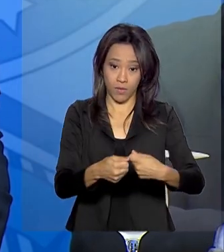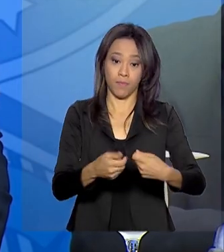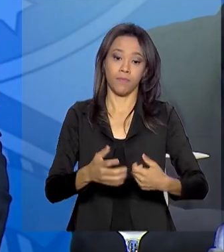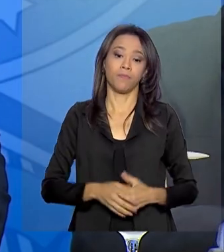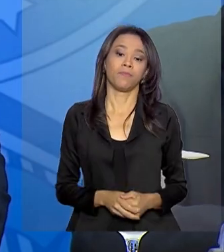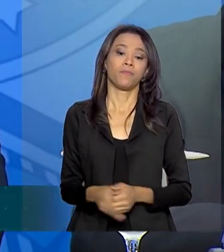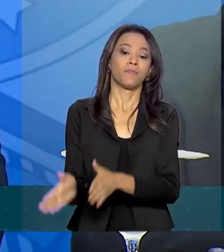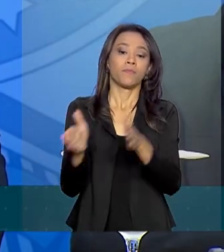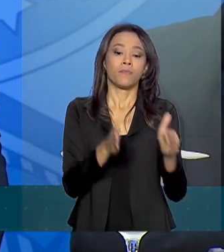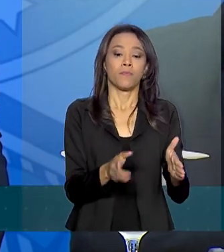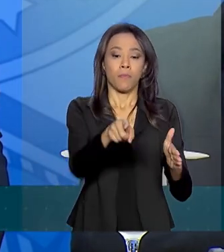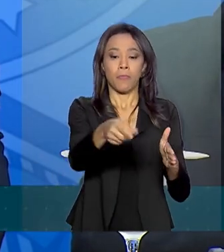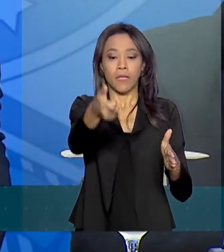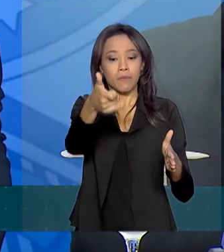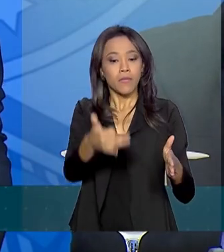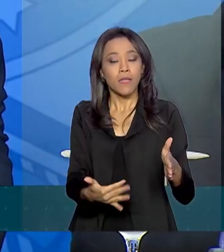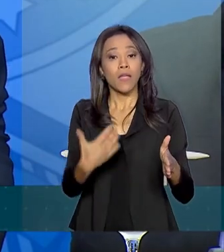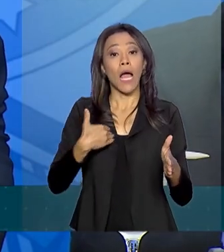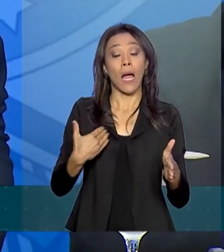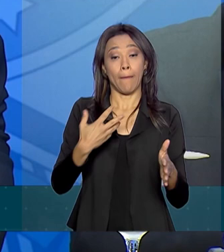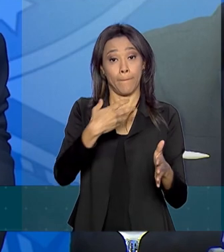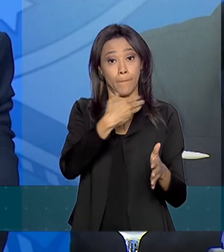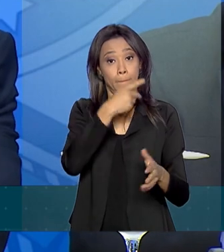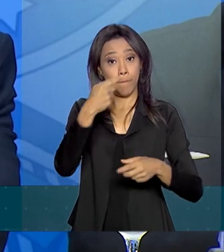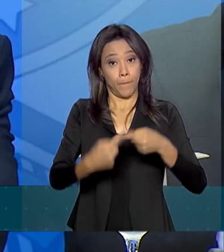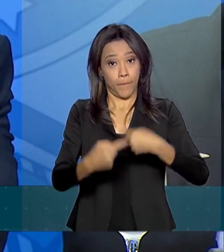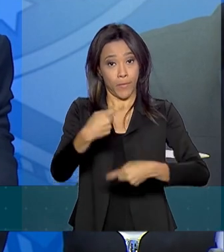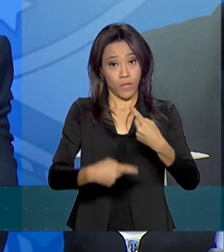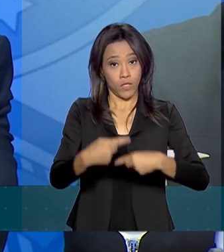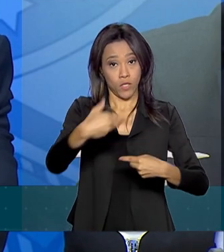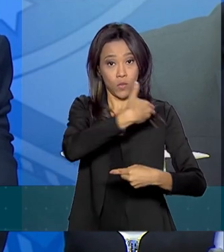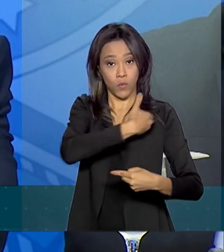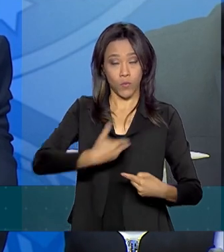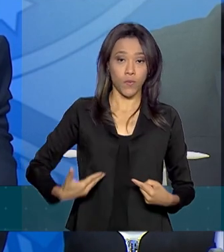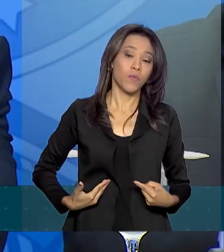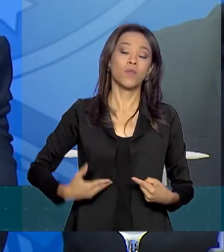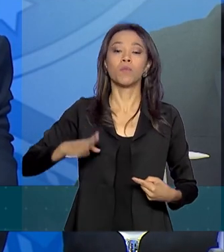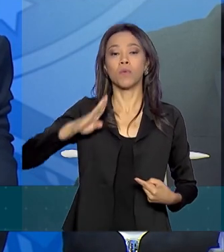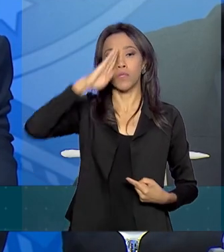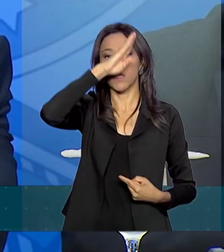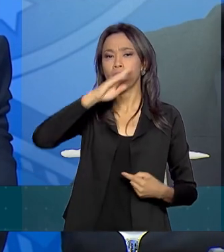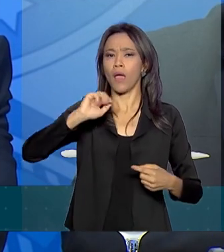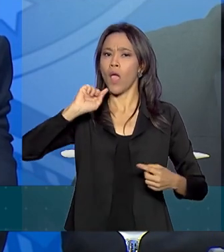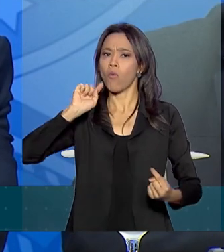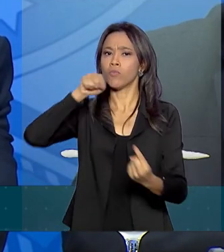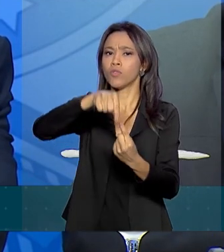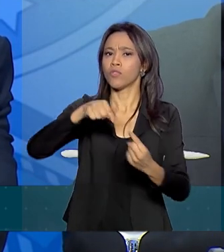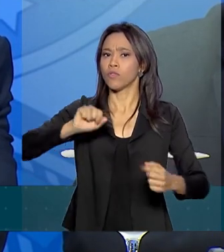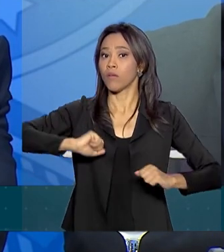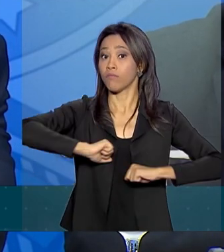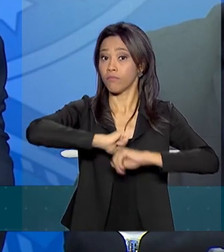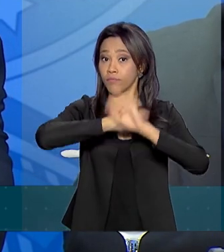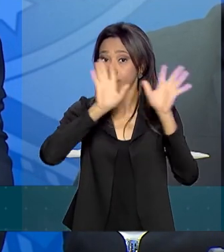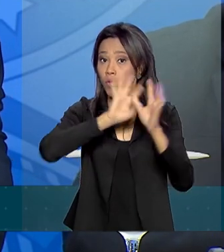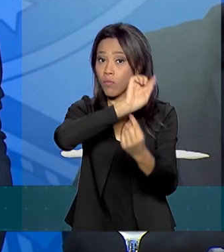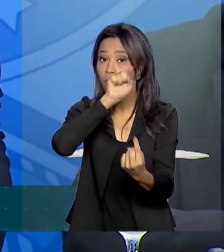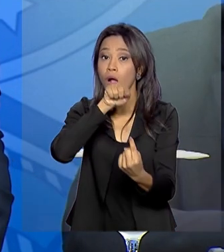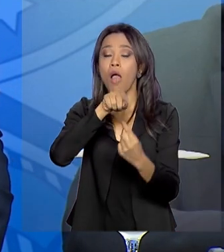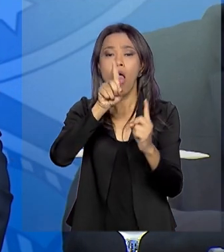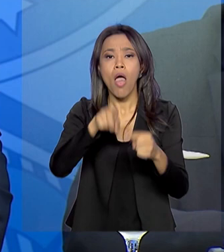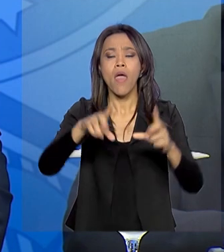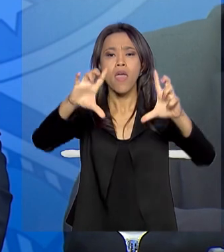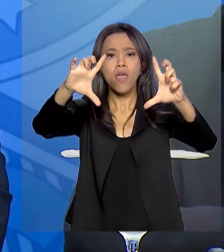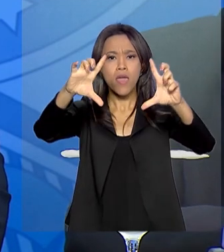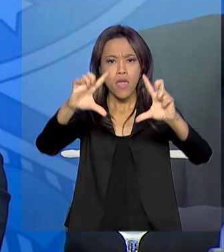do governo Jair Bolsonaro, ela é objetiva. Ela visa reduzir o